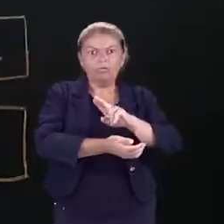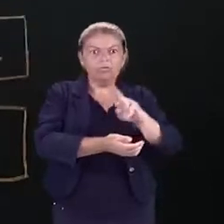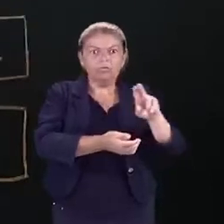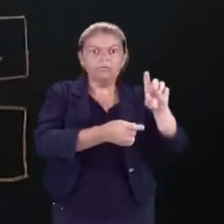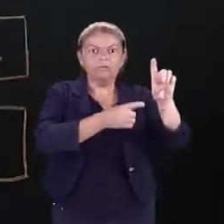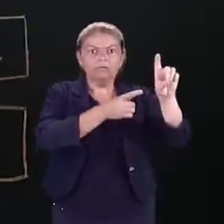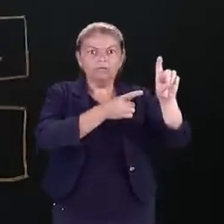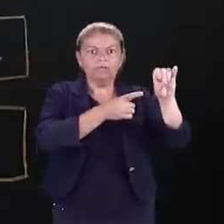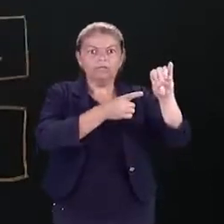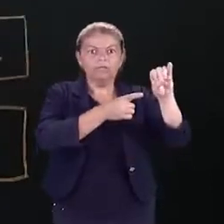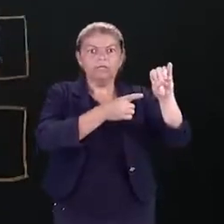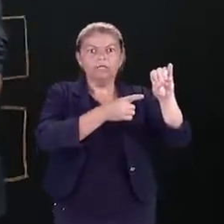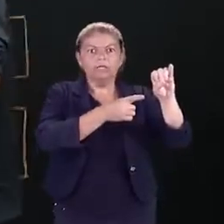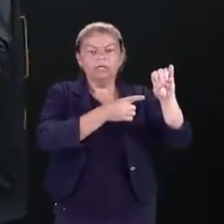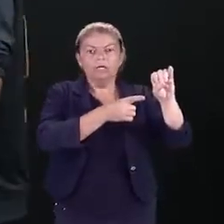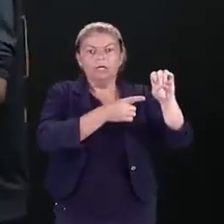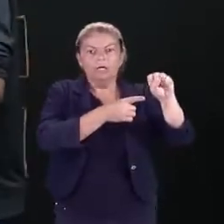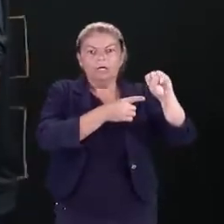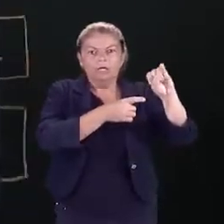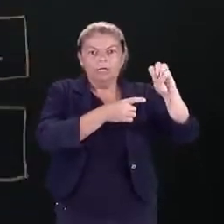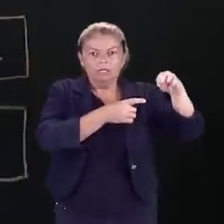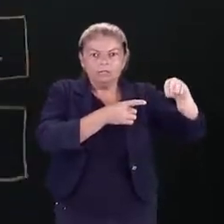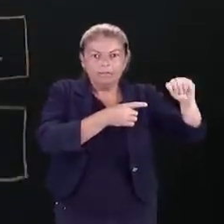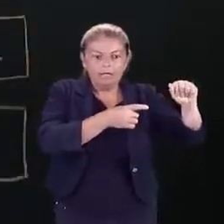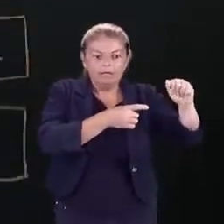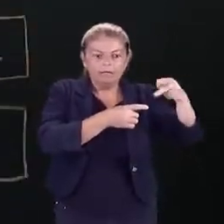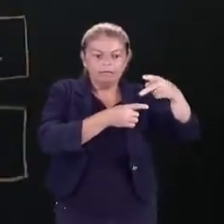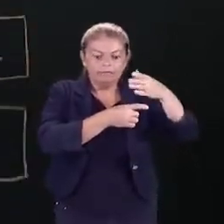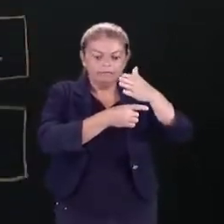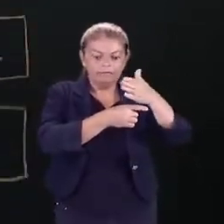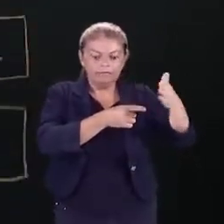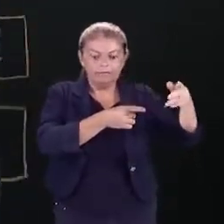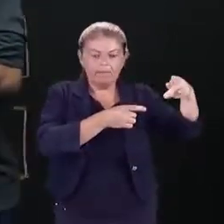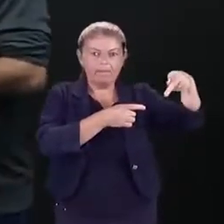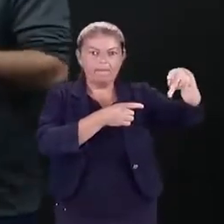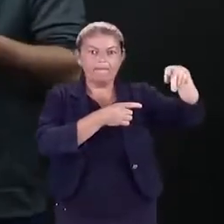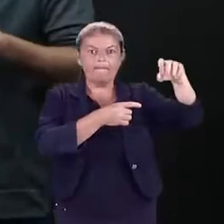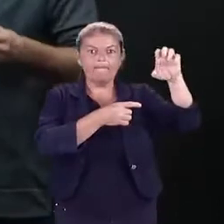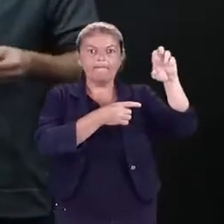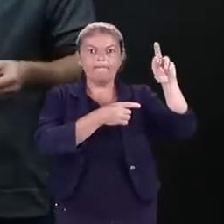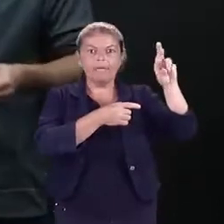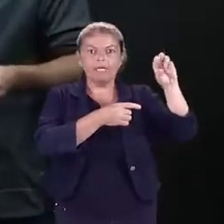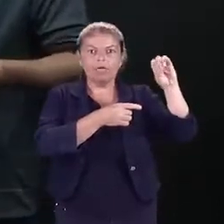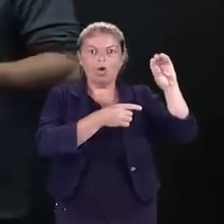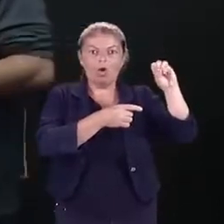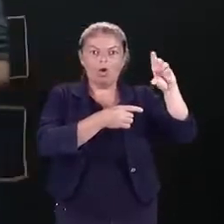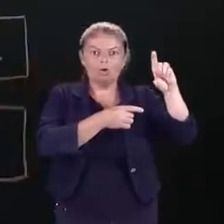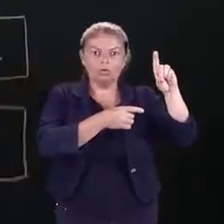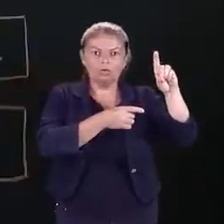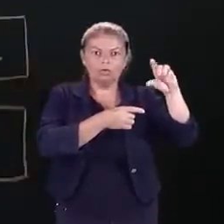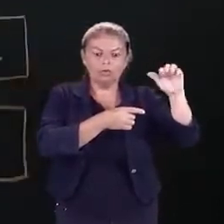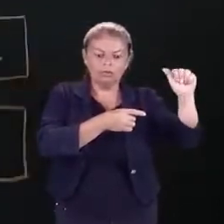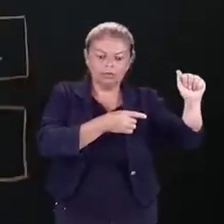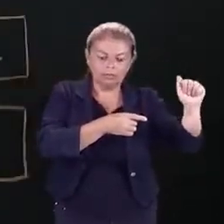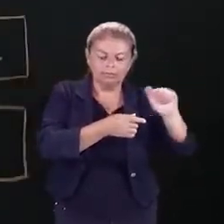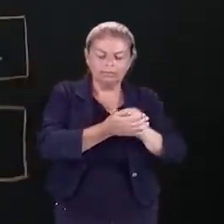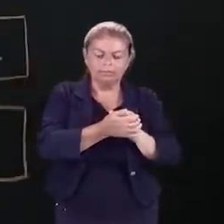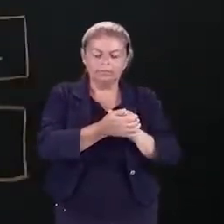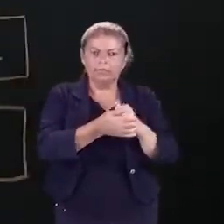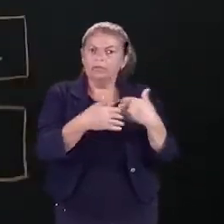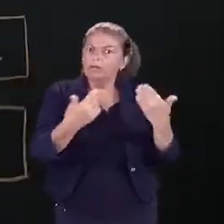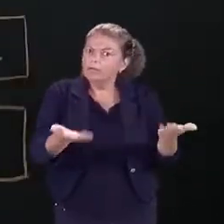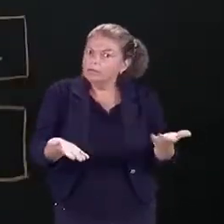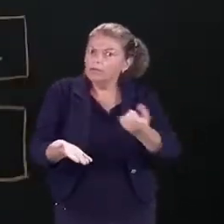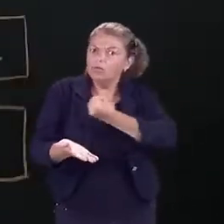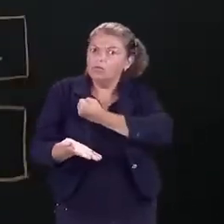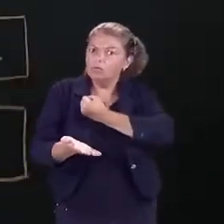periódica. Ou seja, é o número que possui casas decimais periódicas. Então, esse